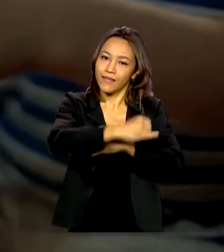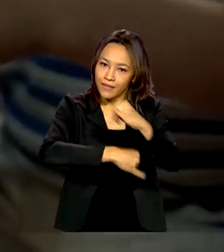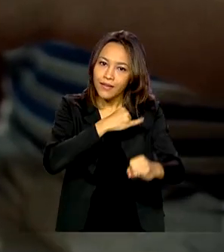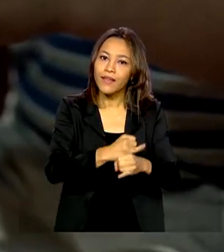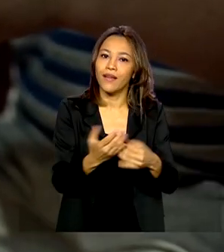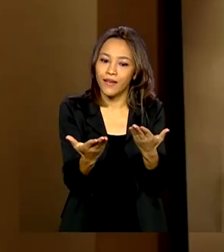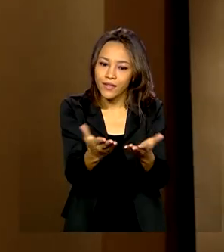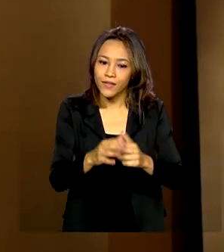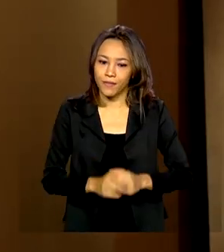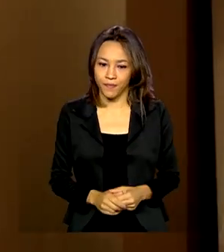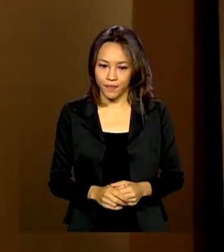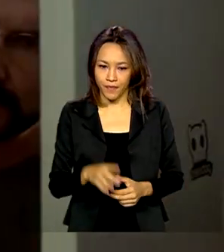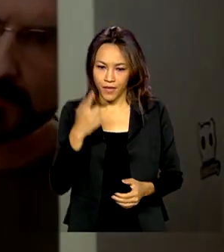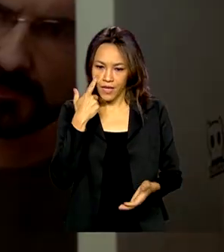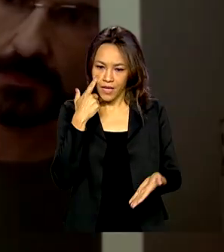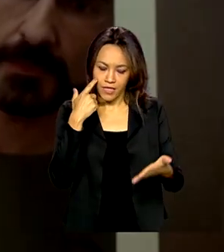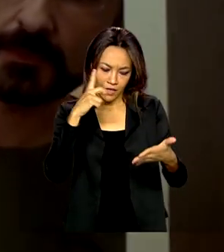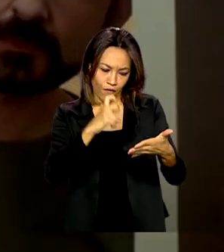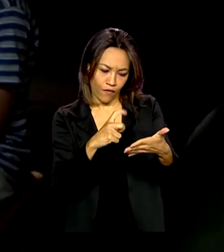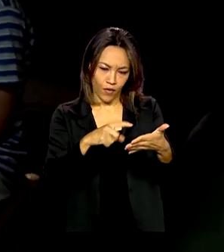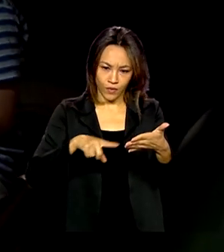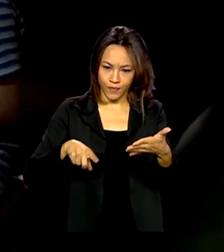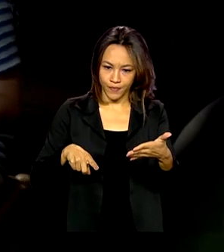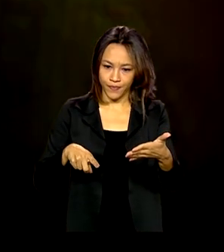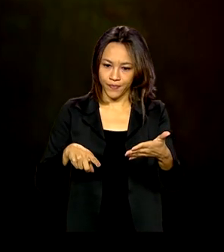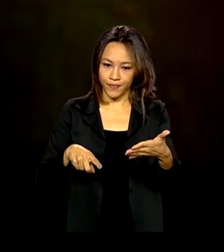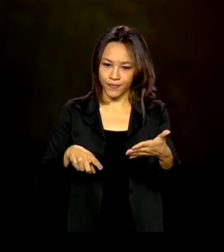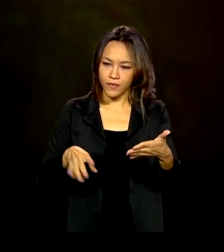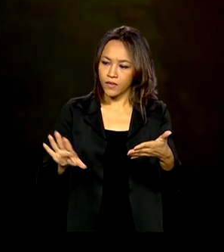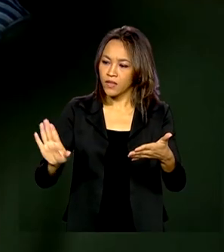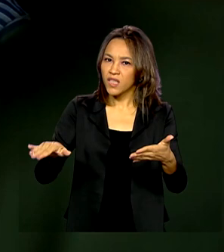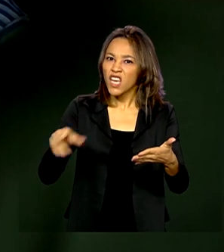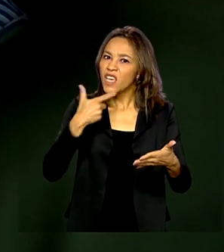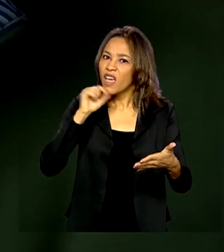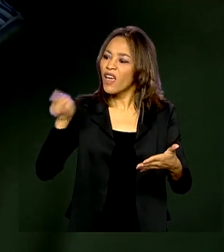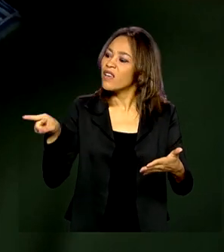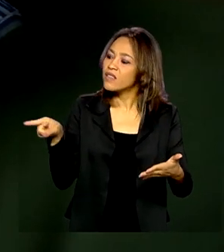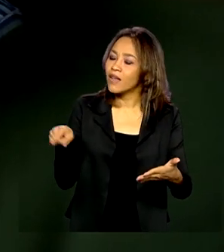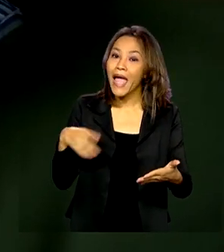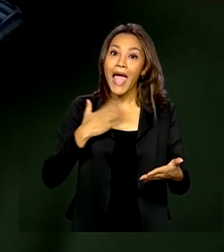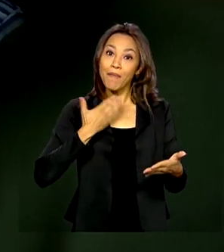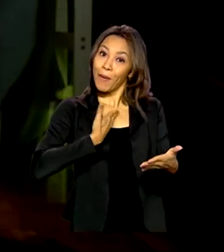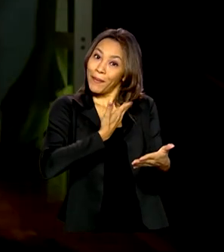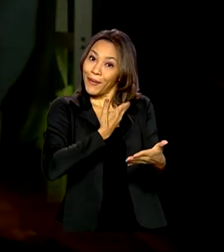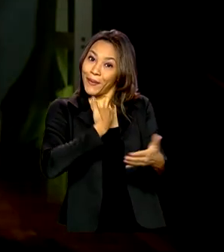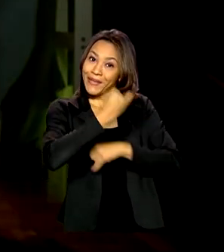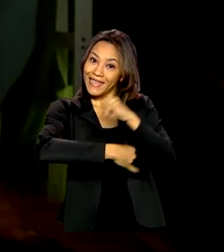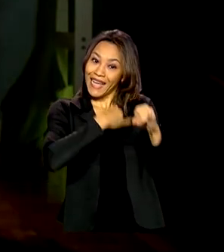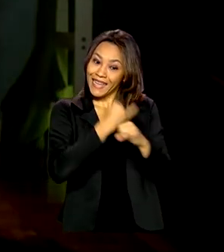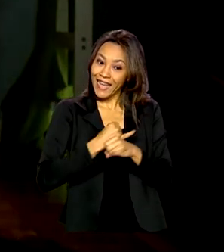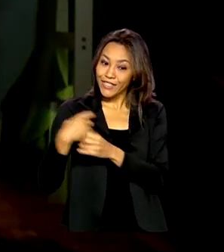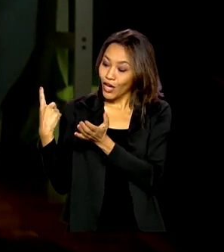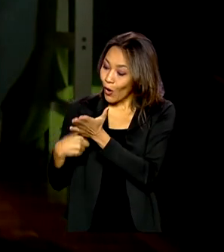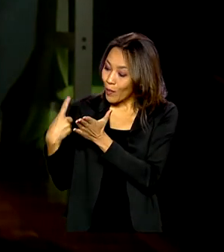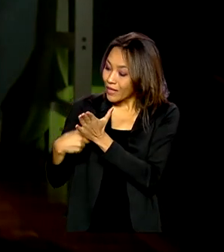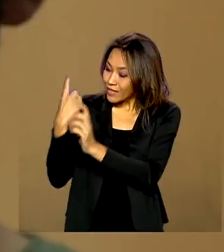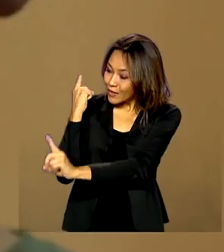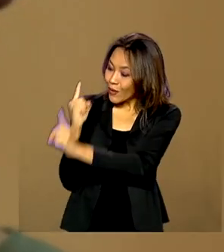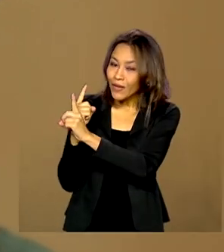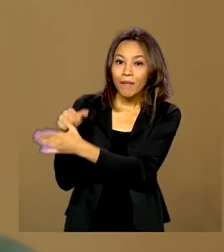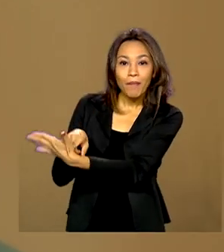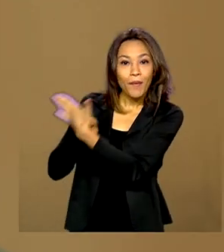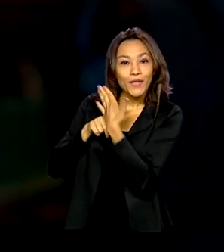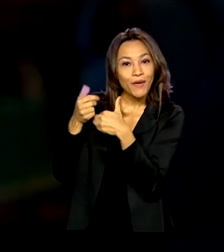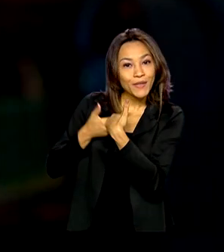Essa foto aqui que você quer? João Pedro, quem é esse aí? Esse é meu amigo da internet. Ele combinou de me encontrar para me